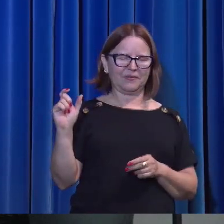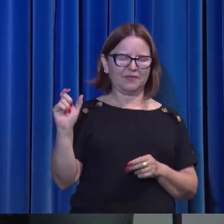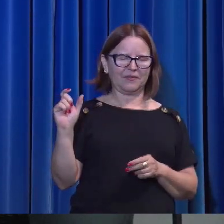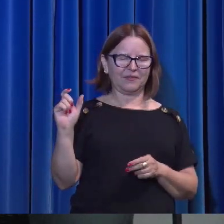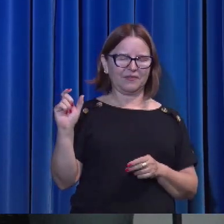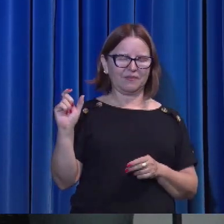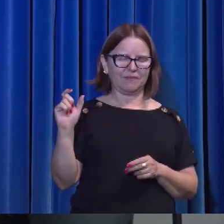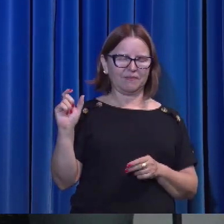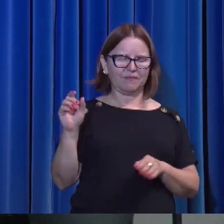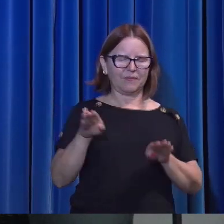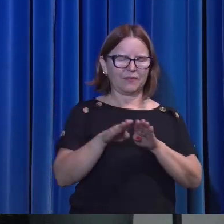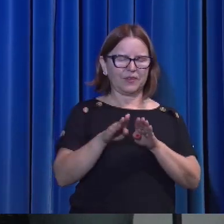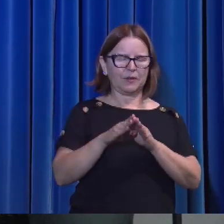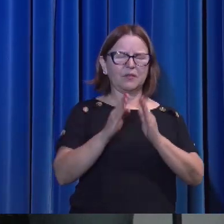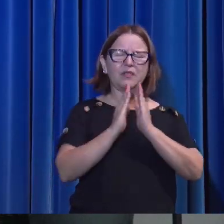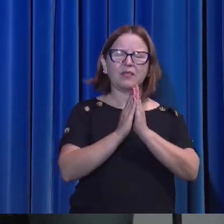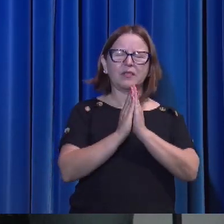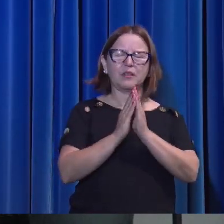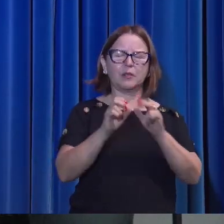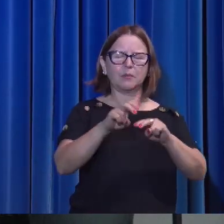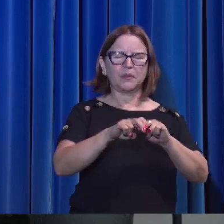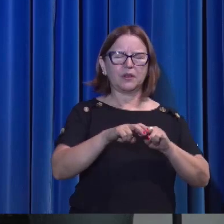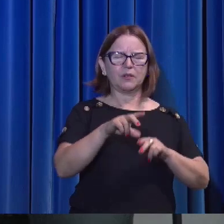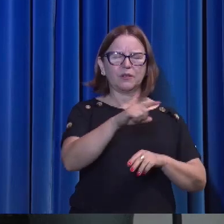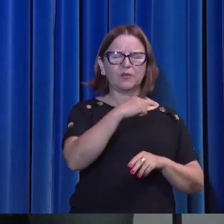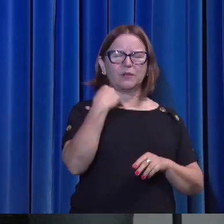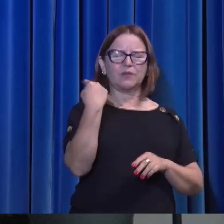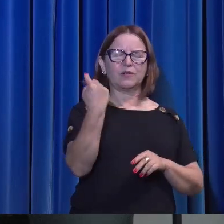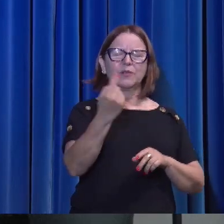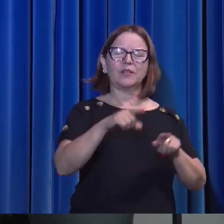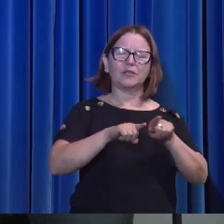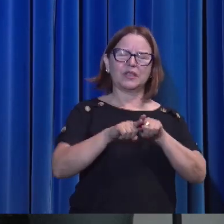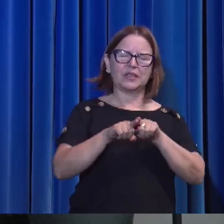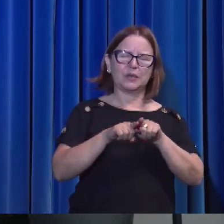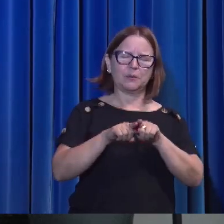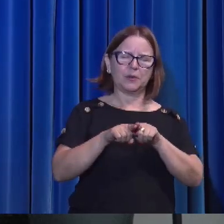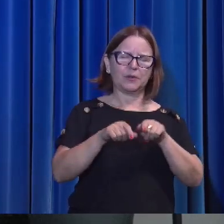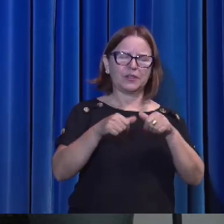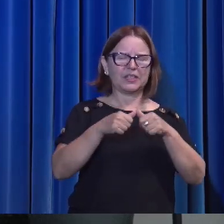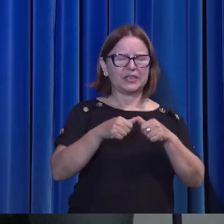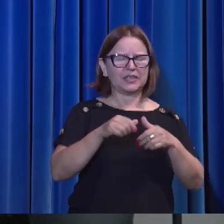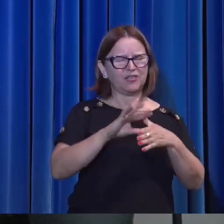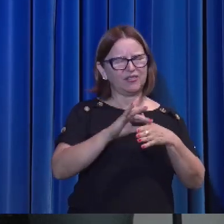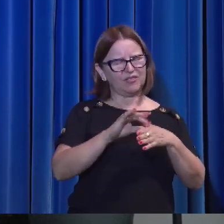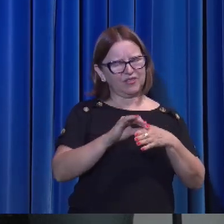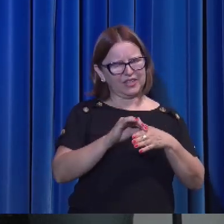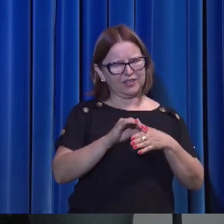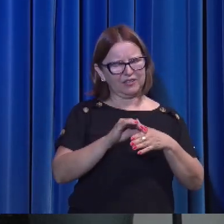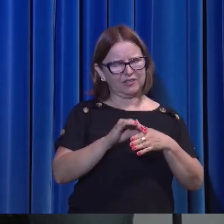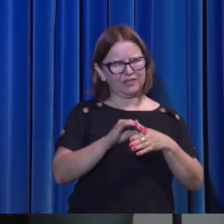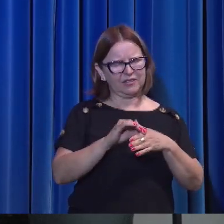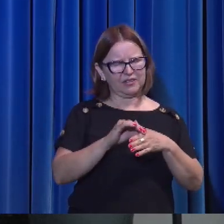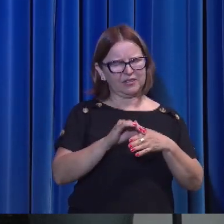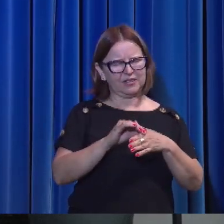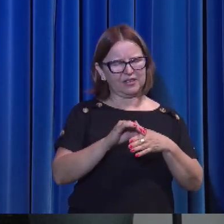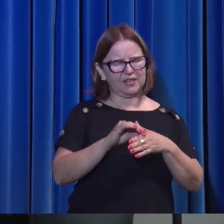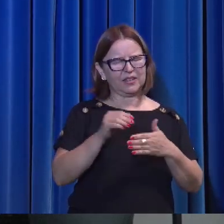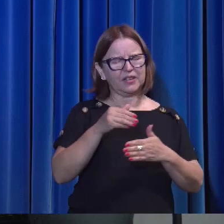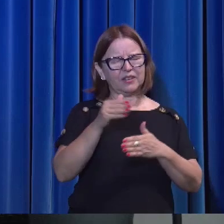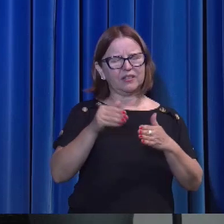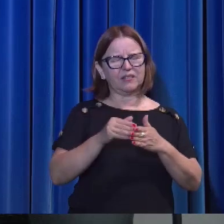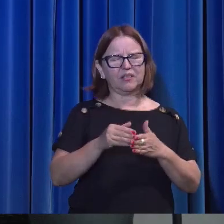Também oramos pelos nossos irmãos. Que estão enfermos, para que eles recebam.